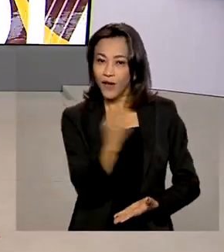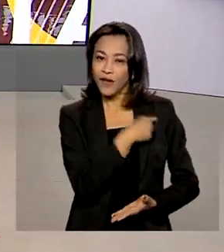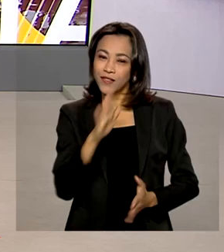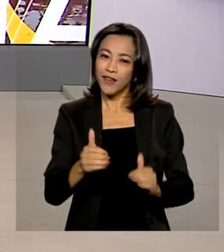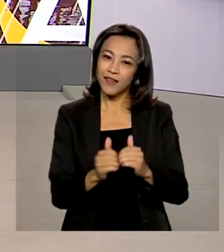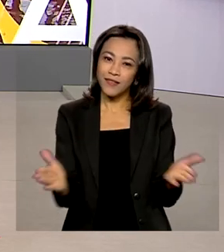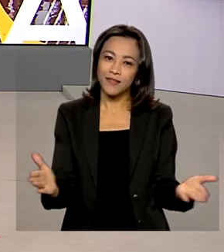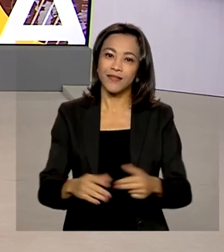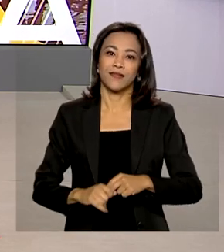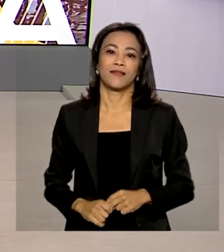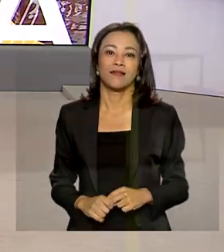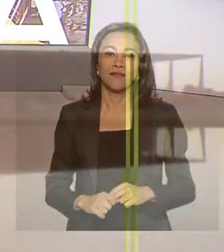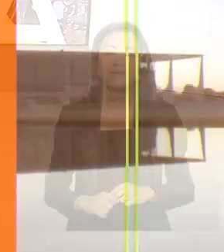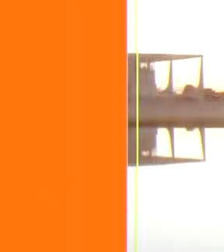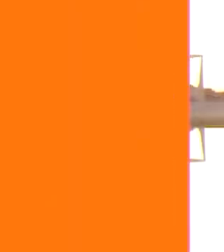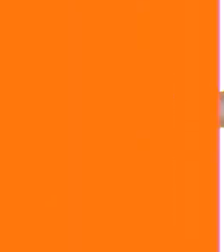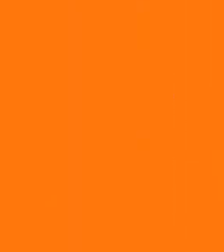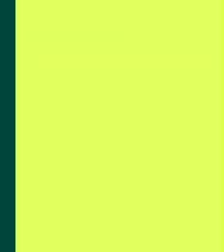Dia já está no ar.